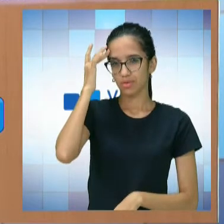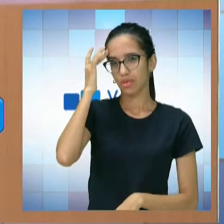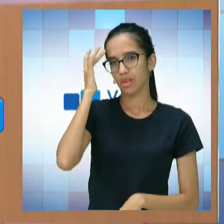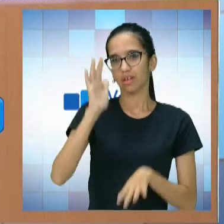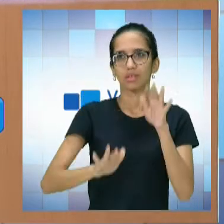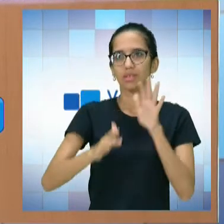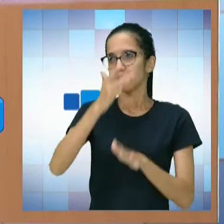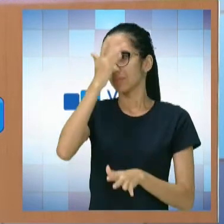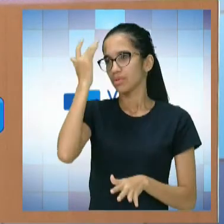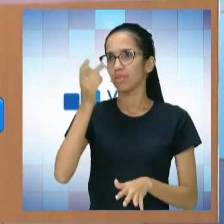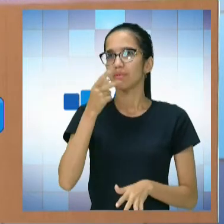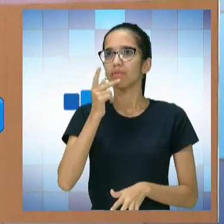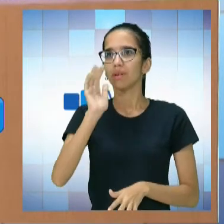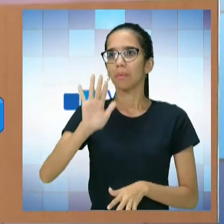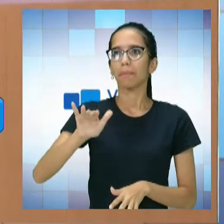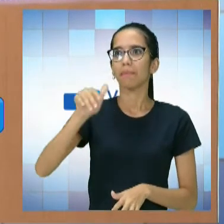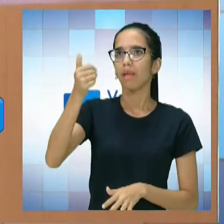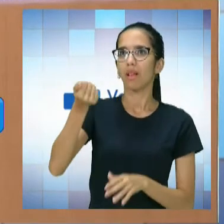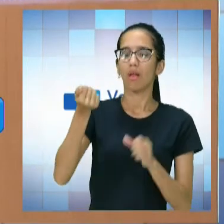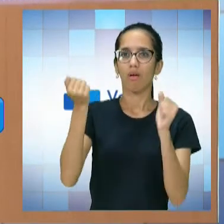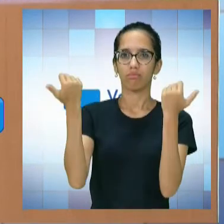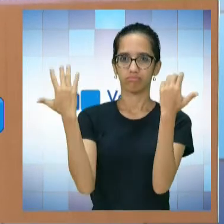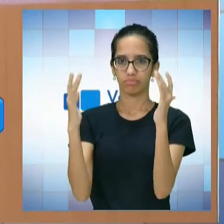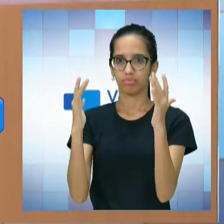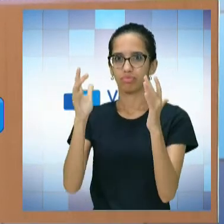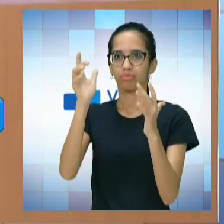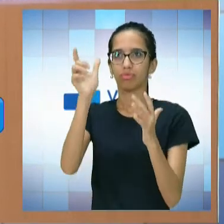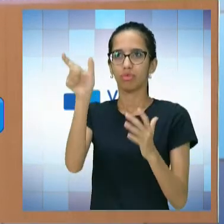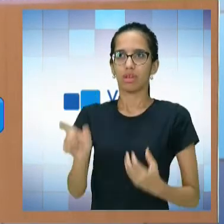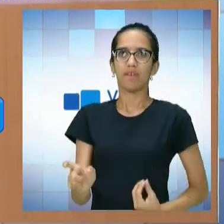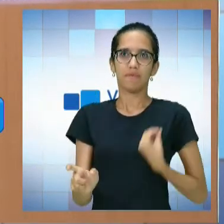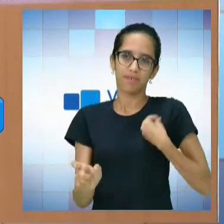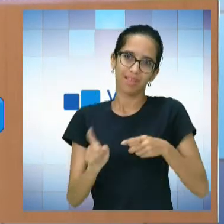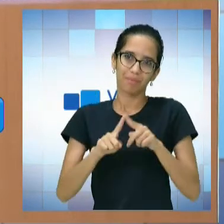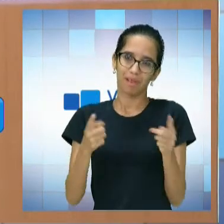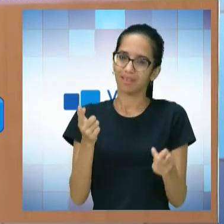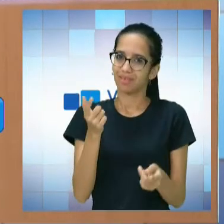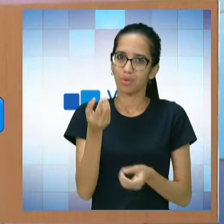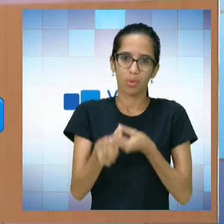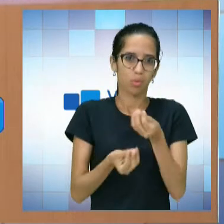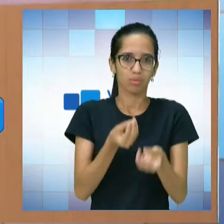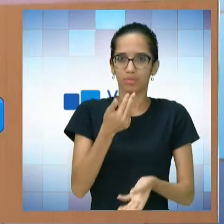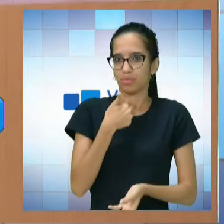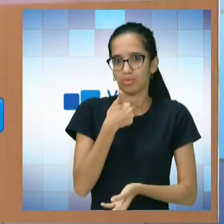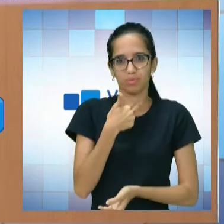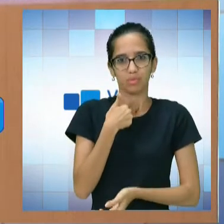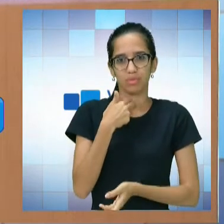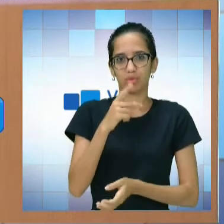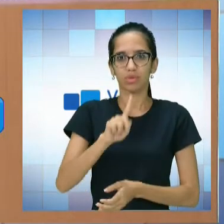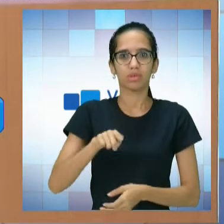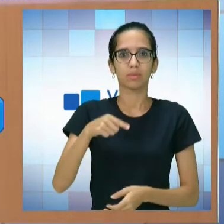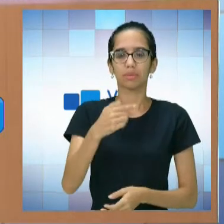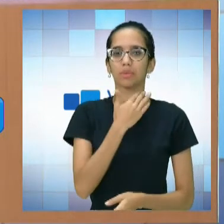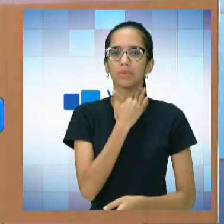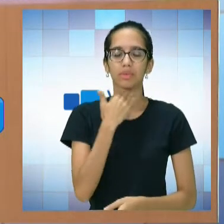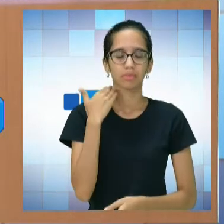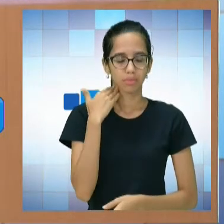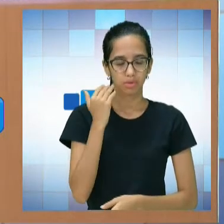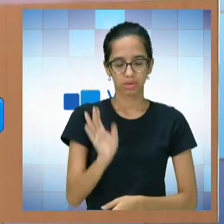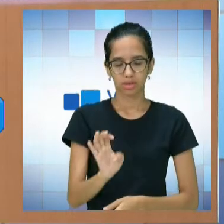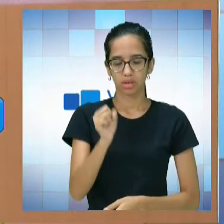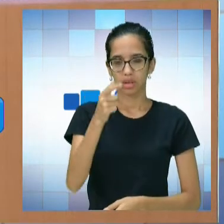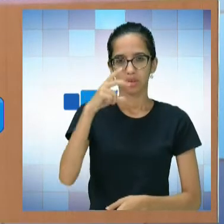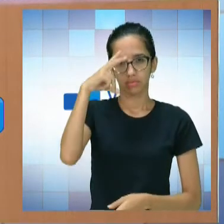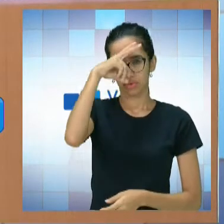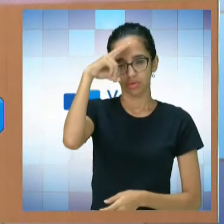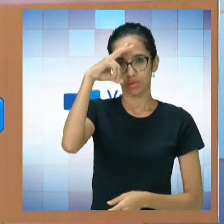fala assim, o melhor seria homenagear em vida. Mas já que a gente não pôde prestar homenagem em vida, depois que ele se foi, ele realmente que tem uma história